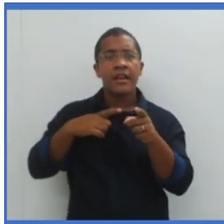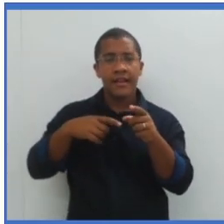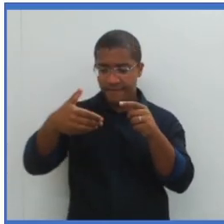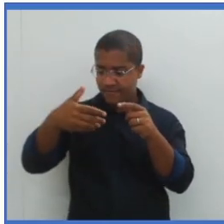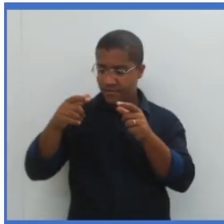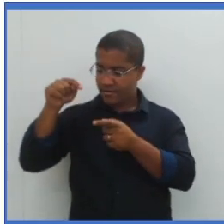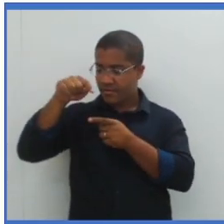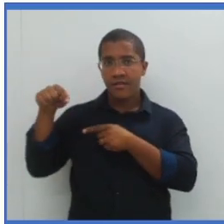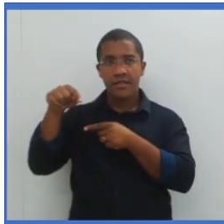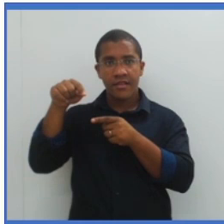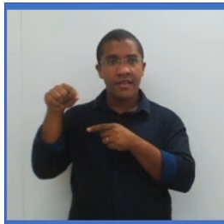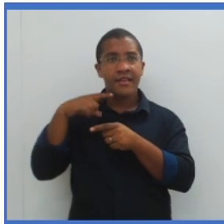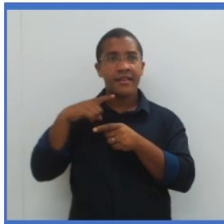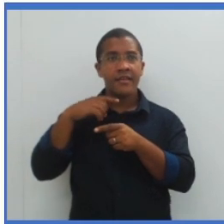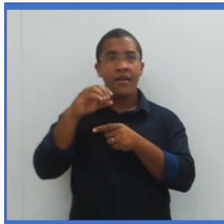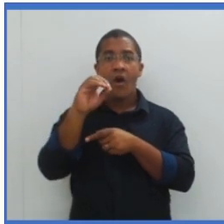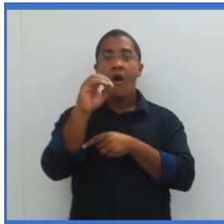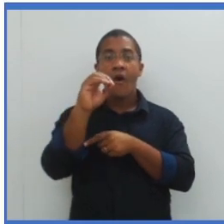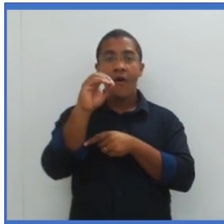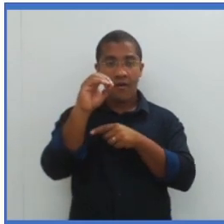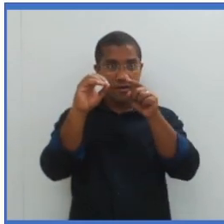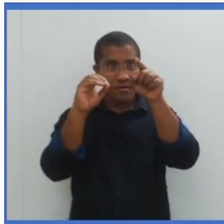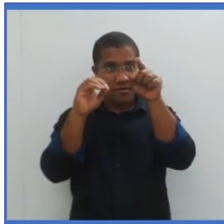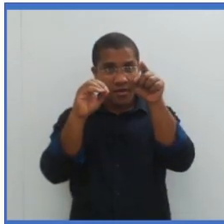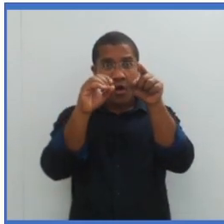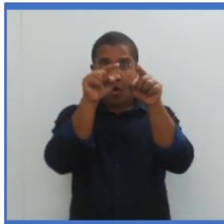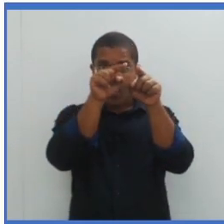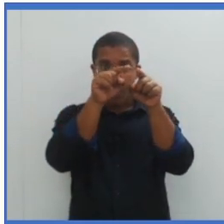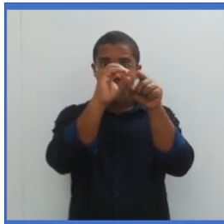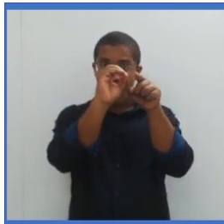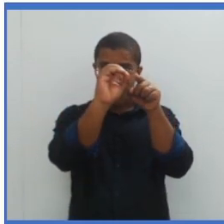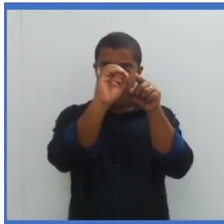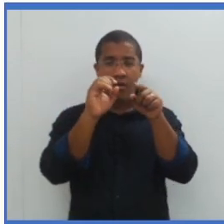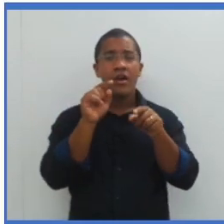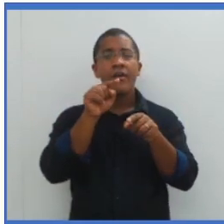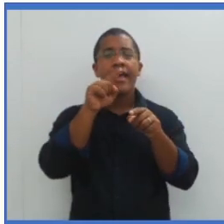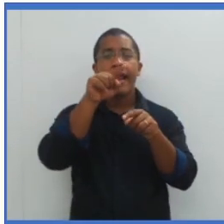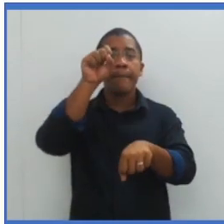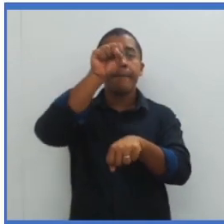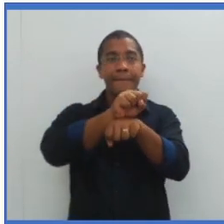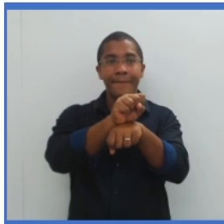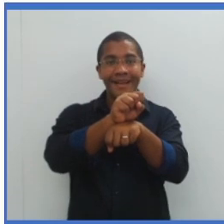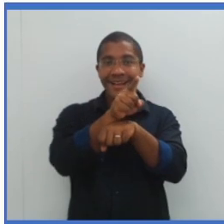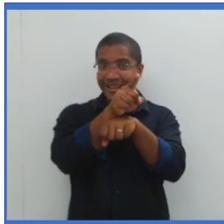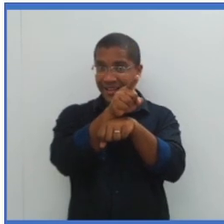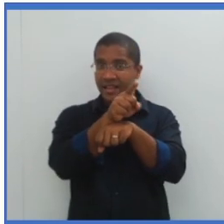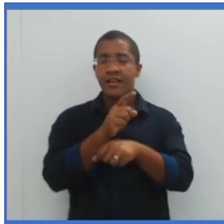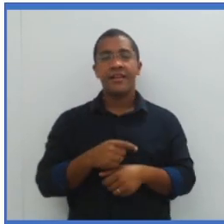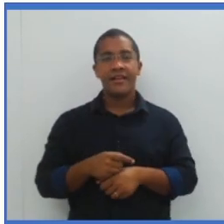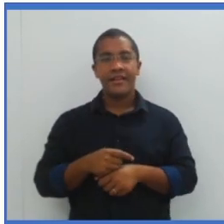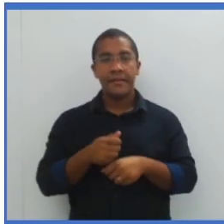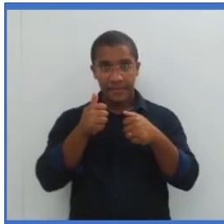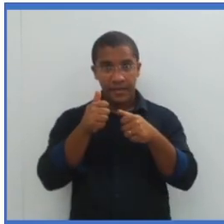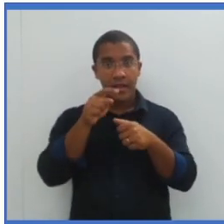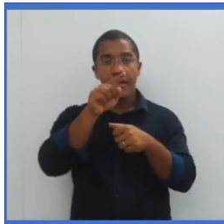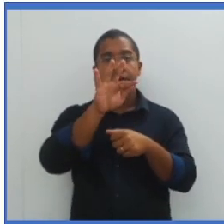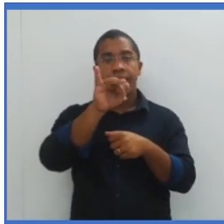extremidade, a letrinha O. O, O, O, O, significa que é o ponto fixo, ponto fixo do